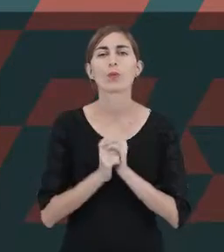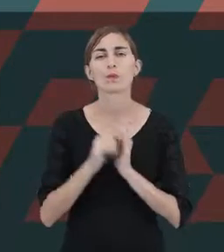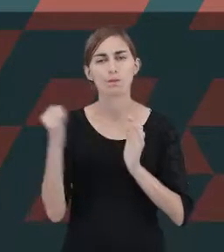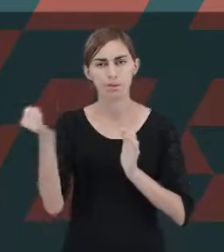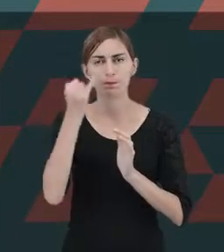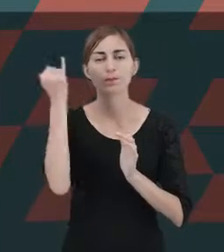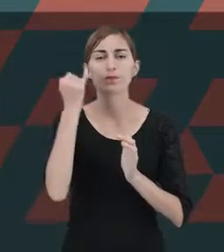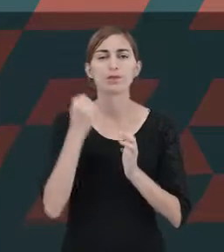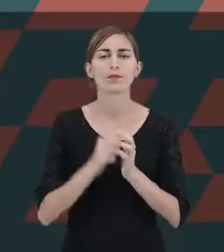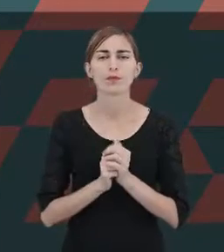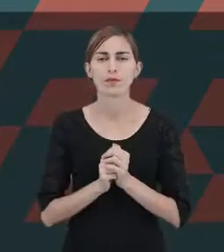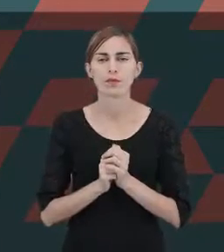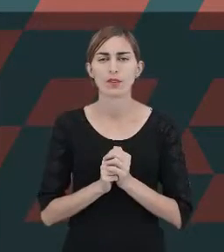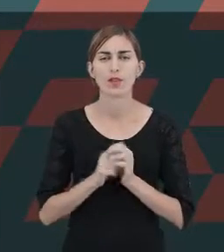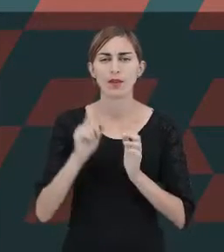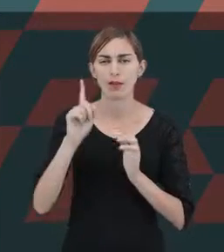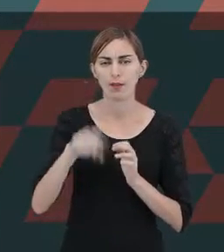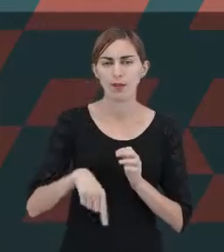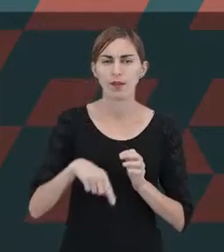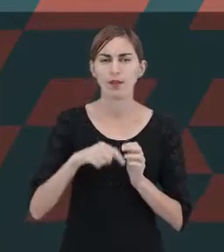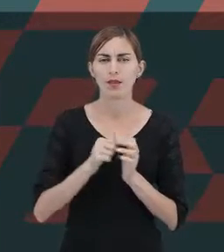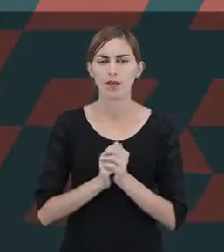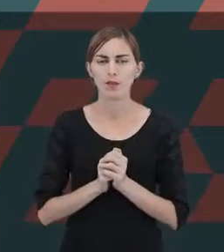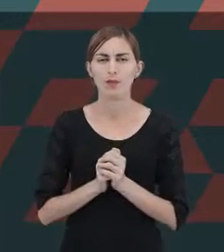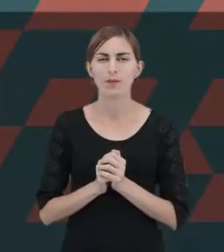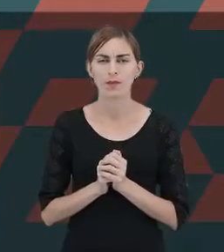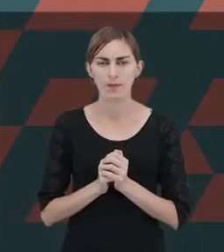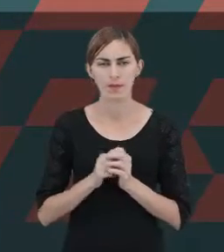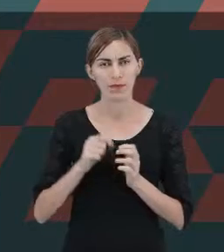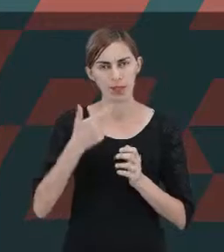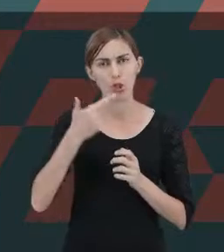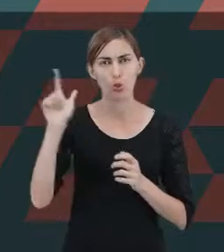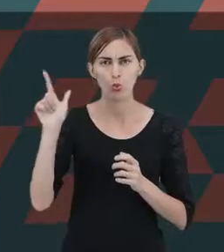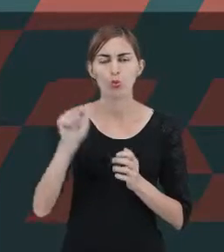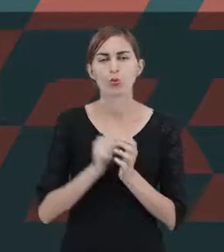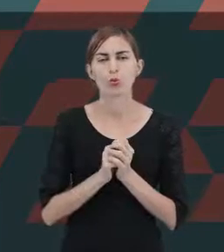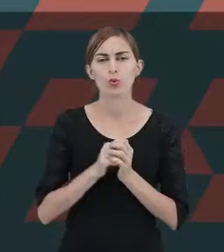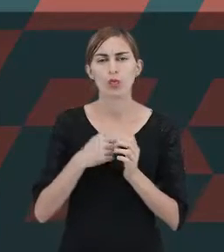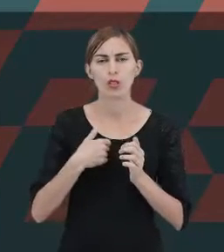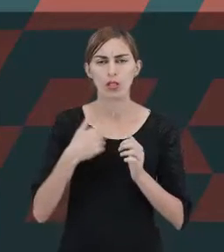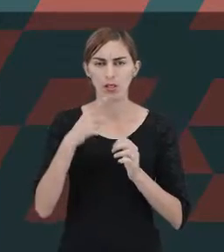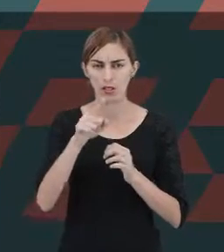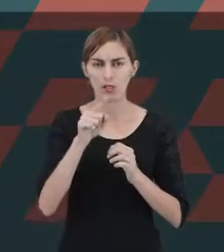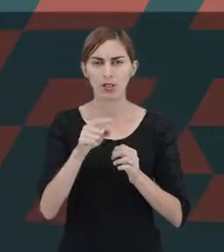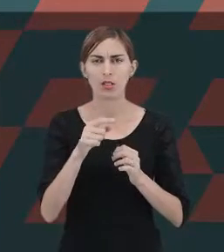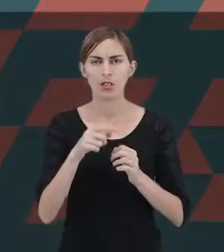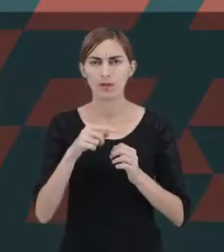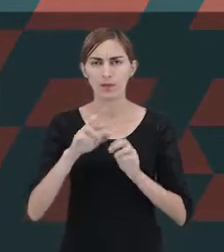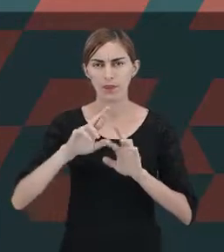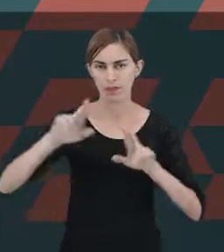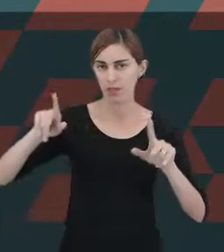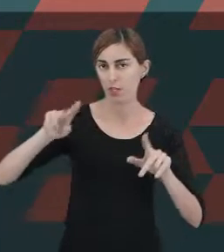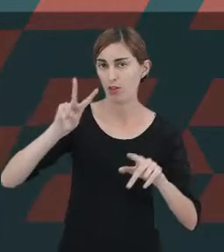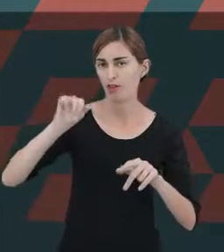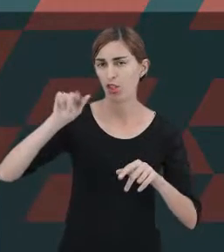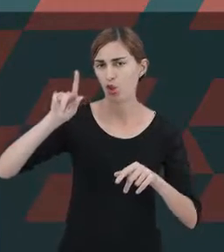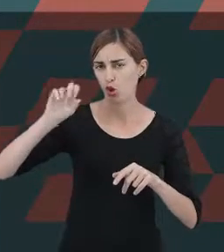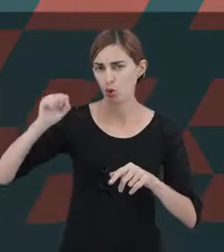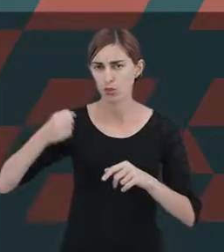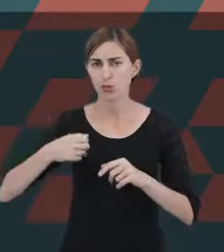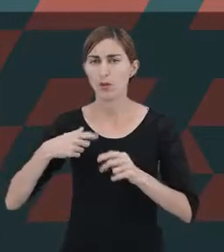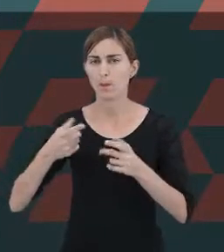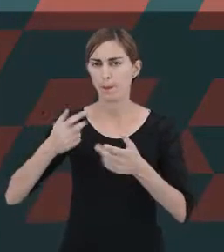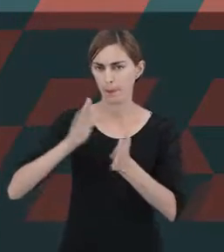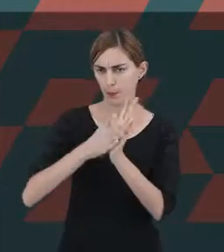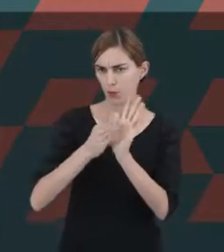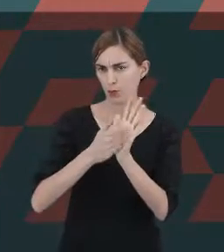é Henry Ballon. Ele, ao contrário de Vygotsky, retoma a proposta